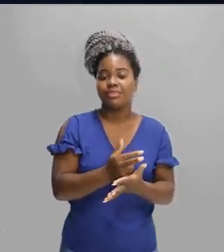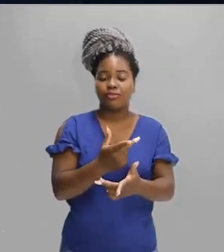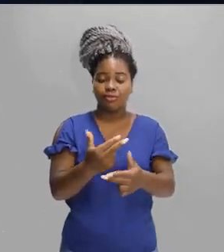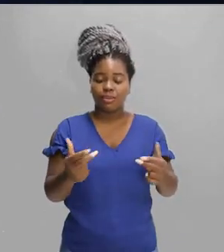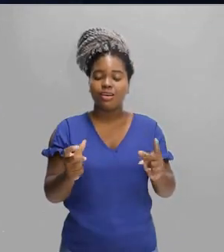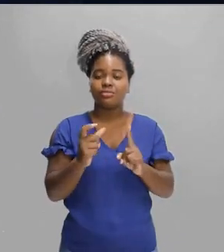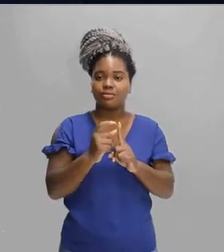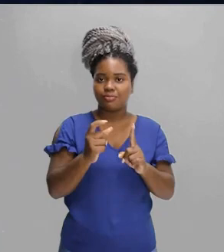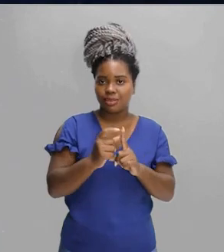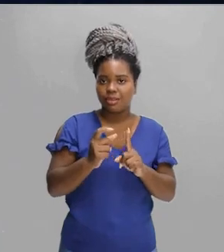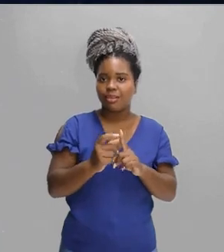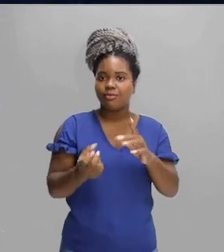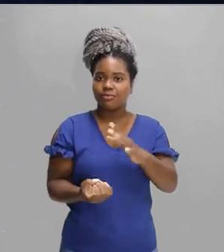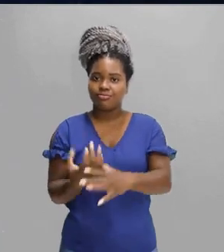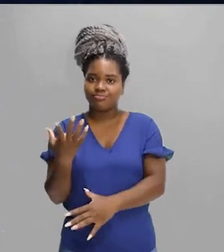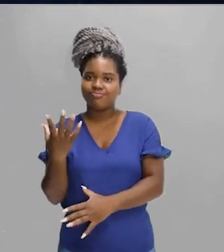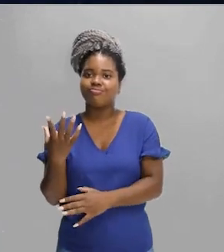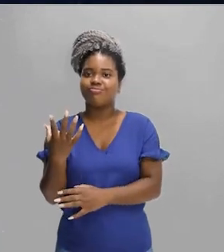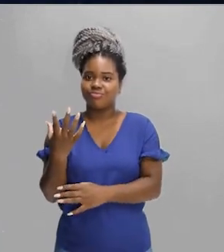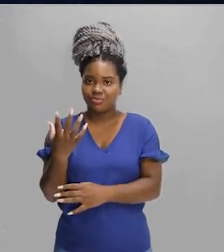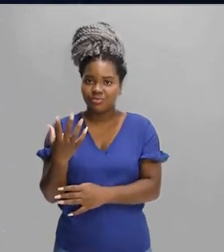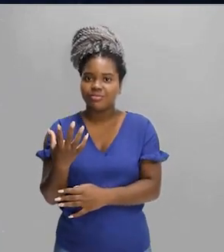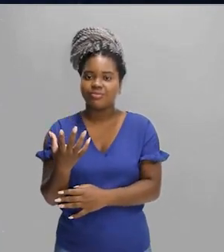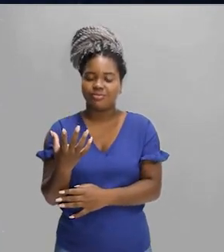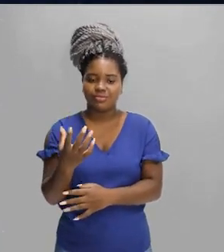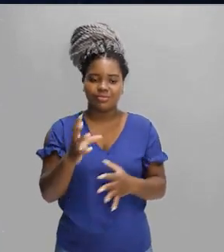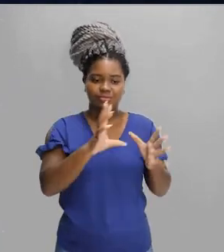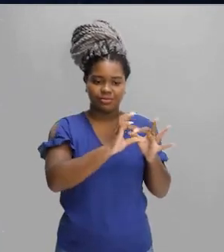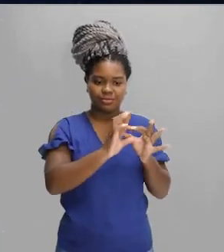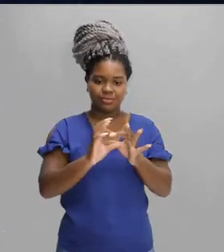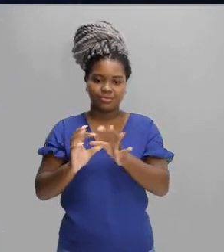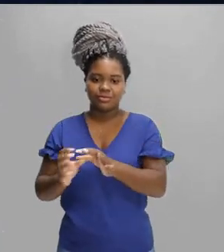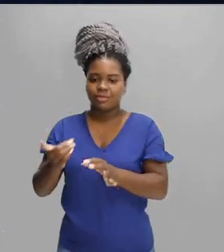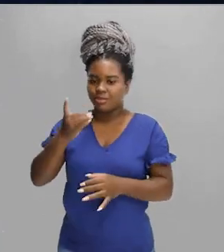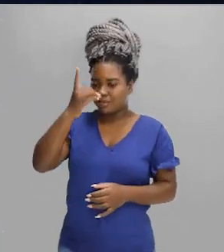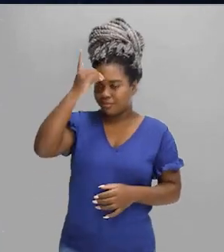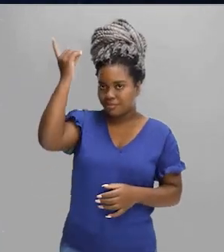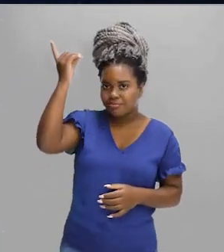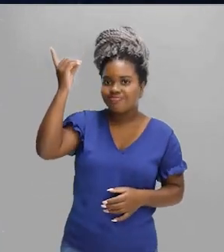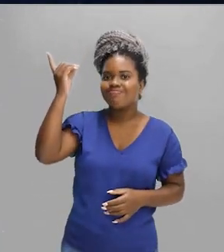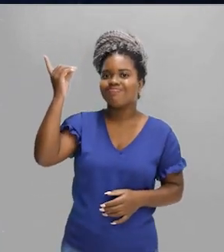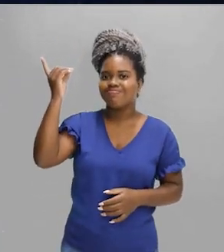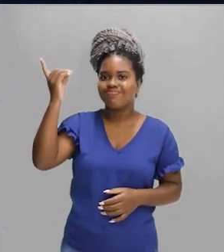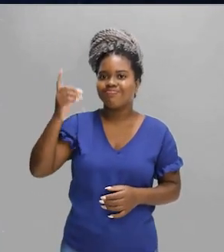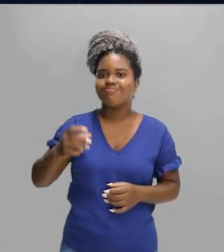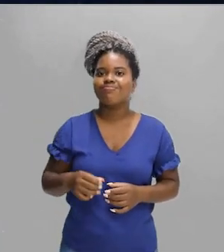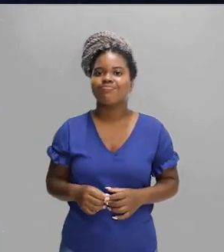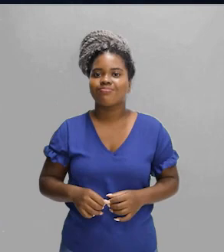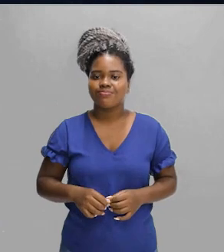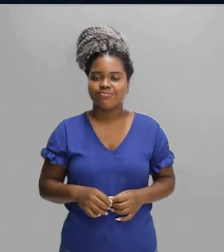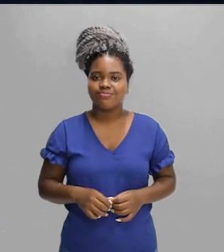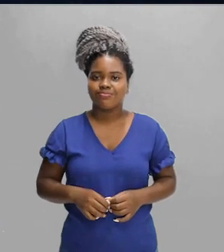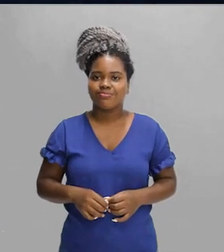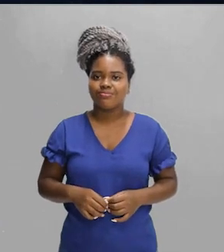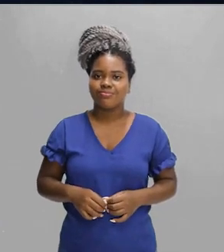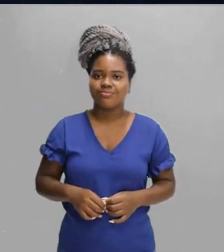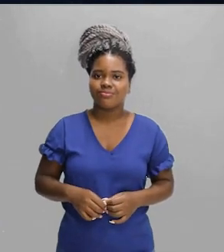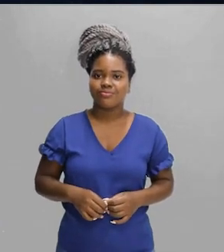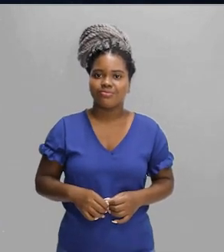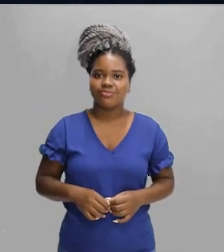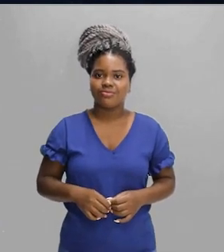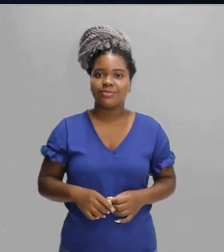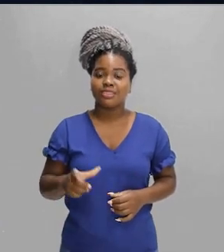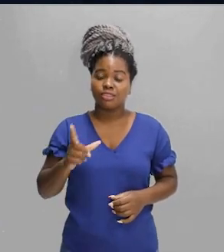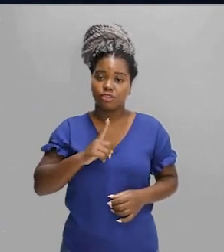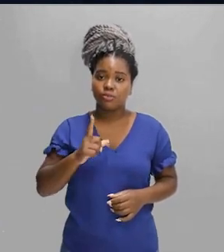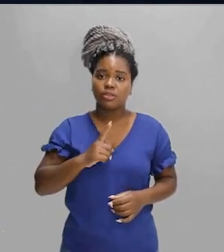surgindo de acordo com o contexto do que vão se criando, do que vão se inventando. E eu cito o advento